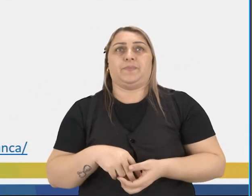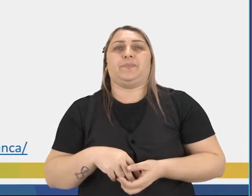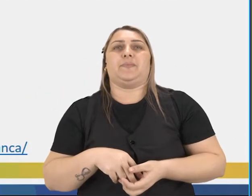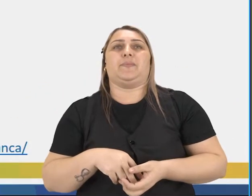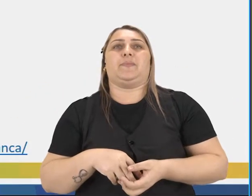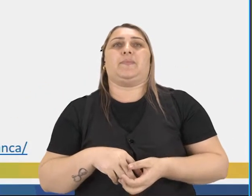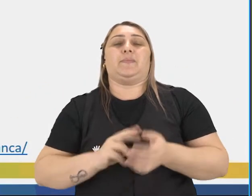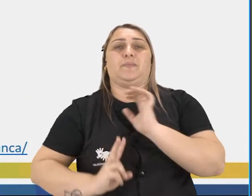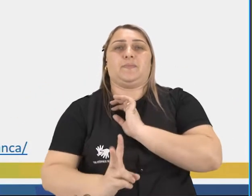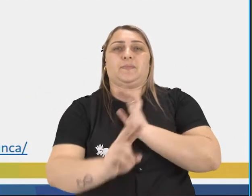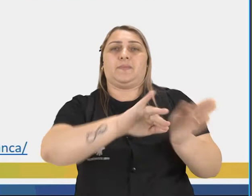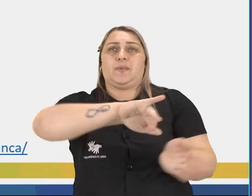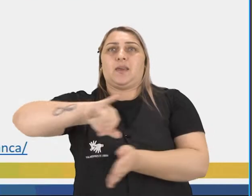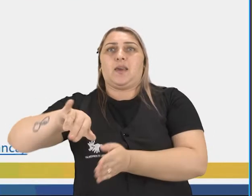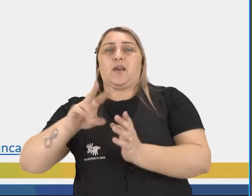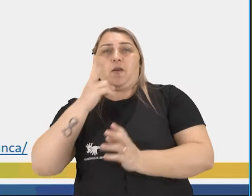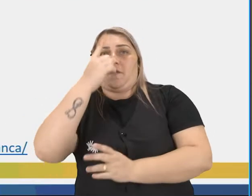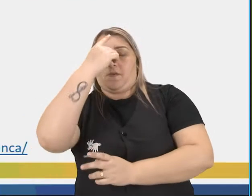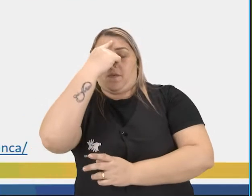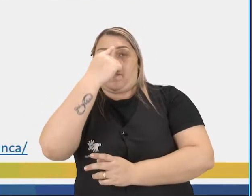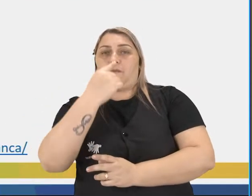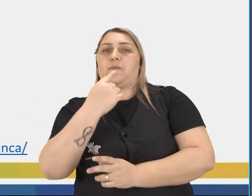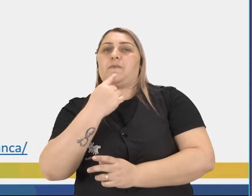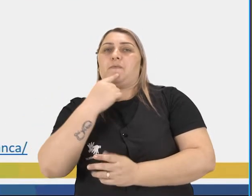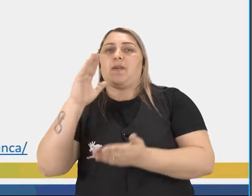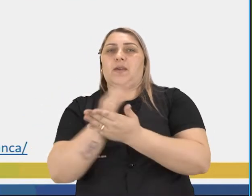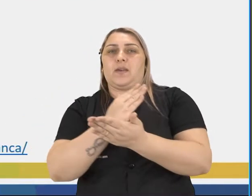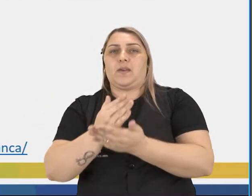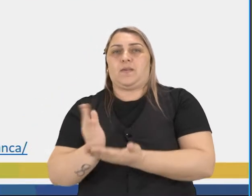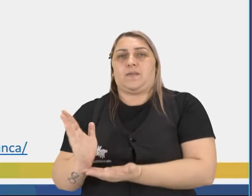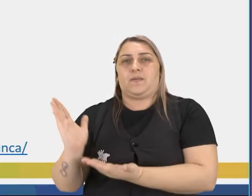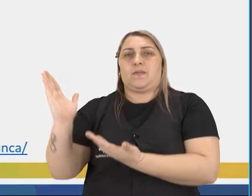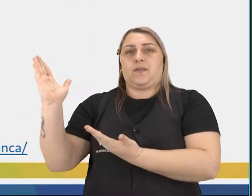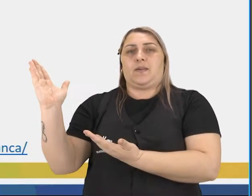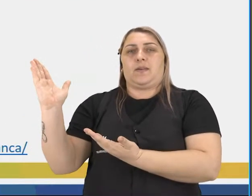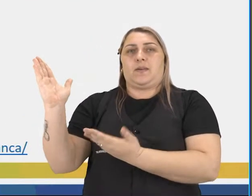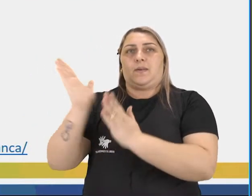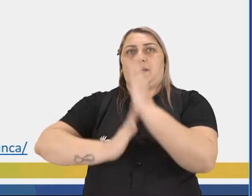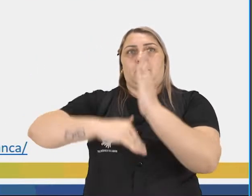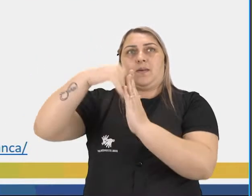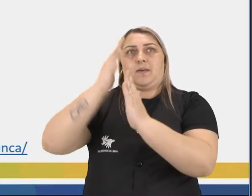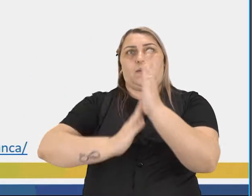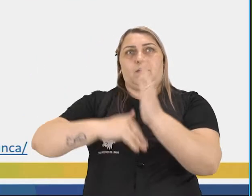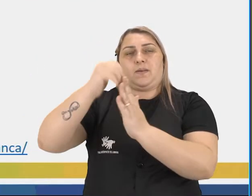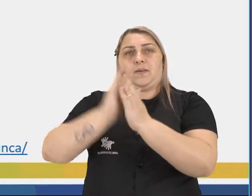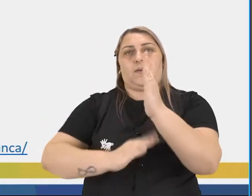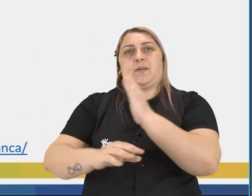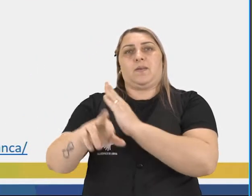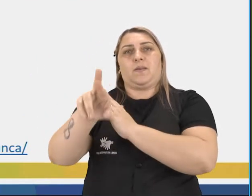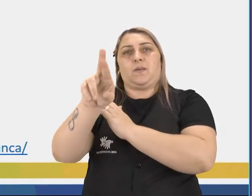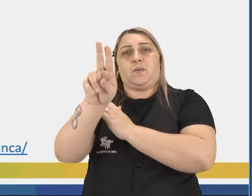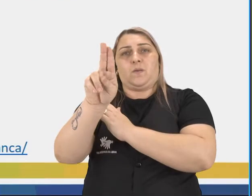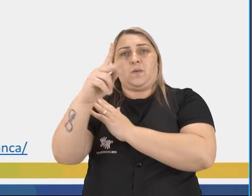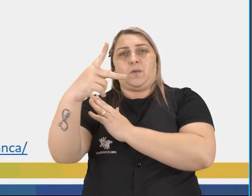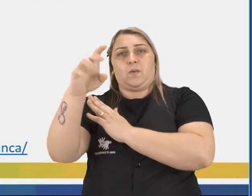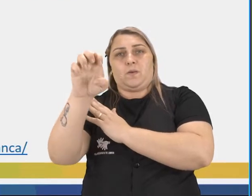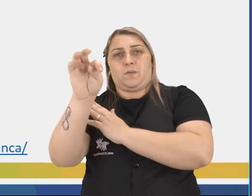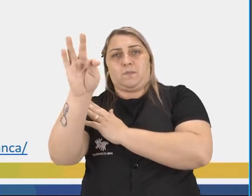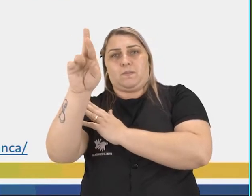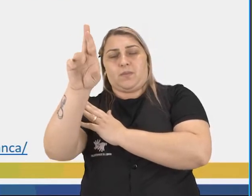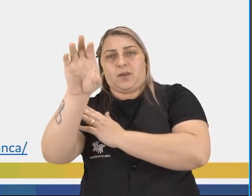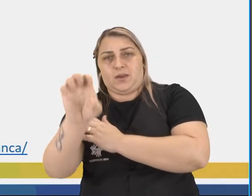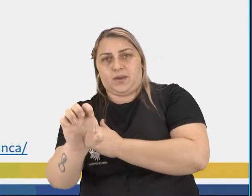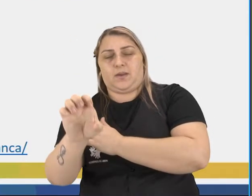A seguir, vocês vão poder ver algumas imagens de pinturas rupestres, registros que foram achados de